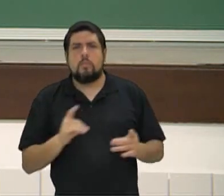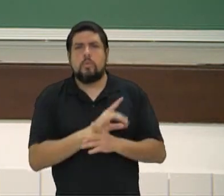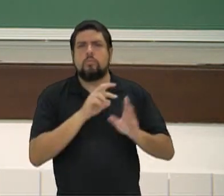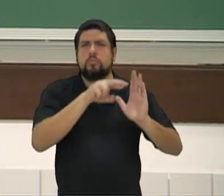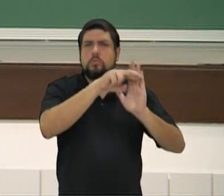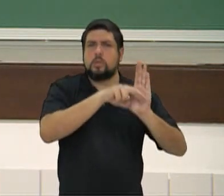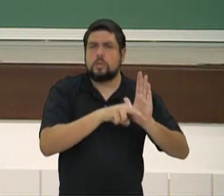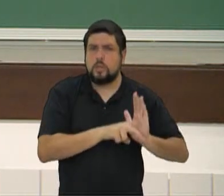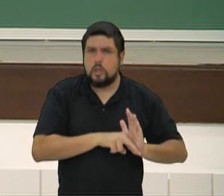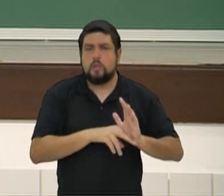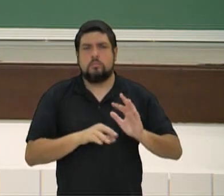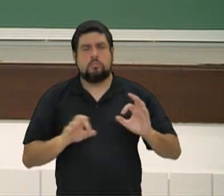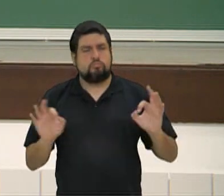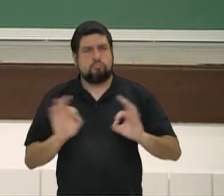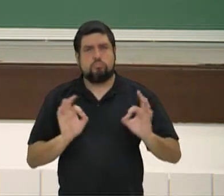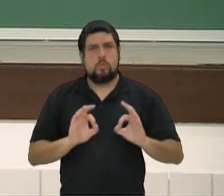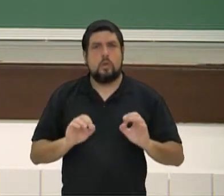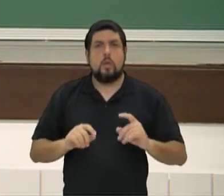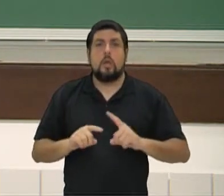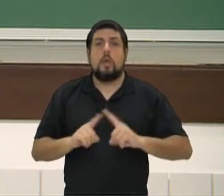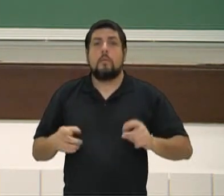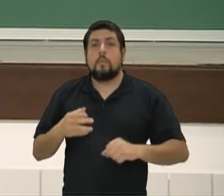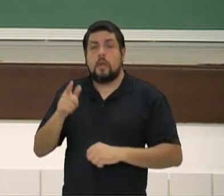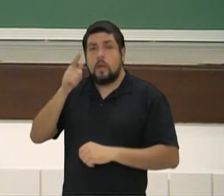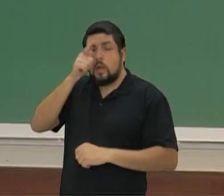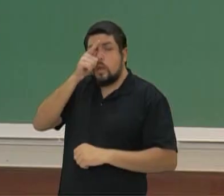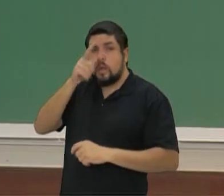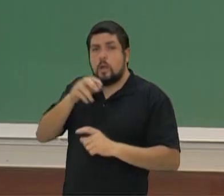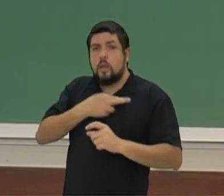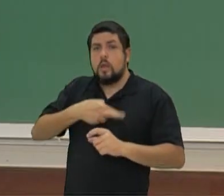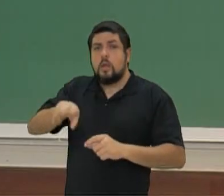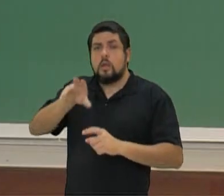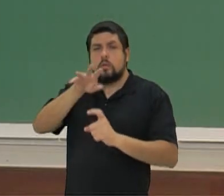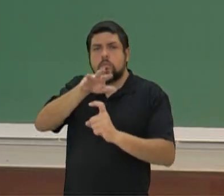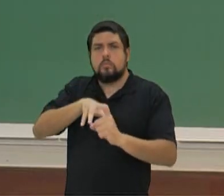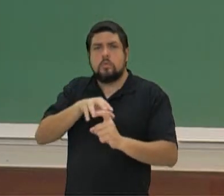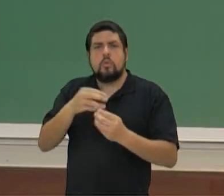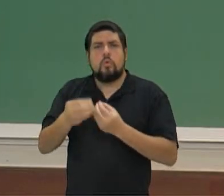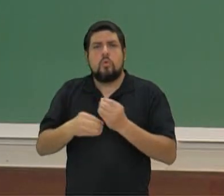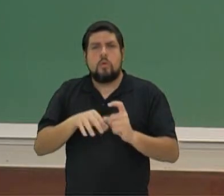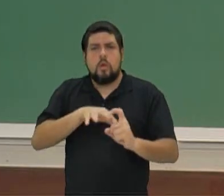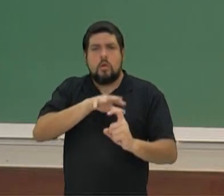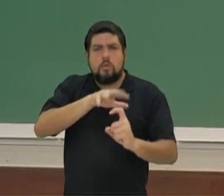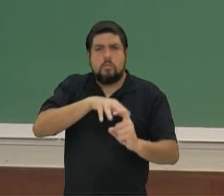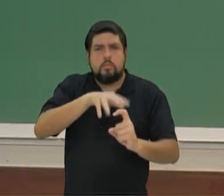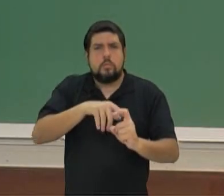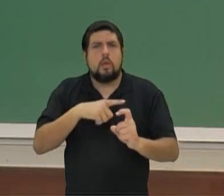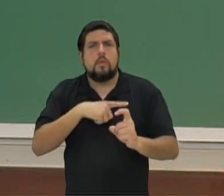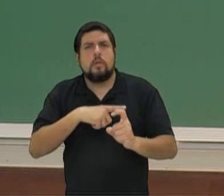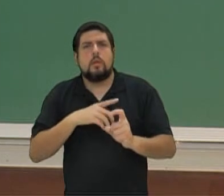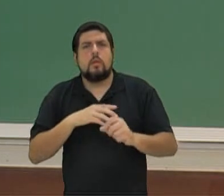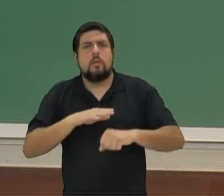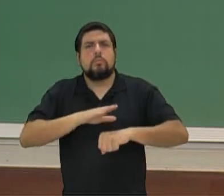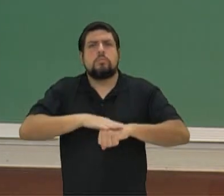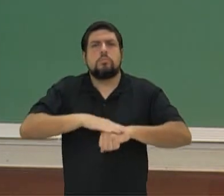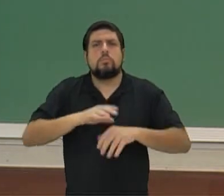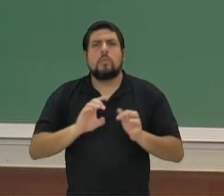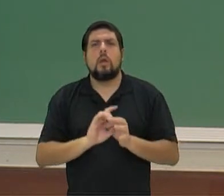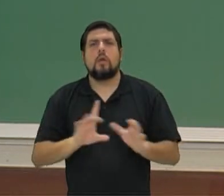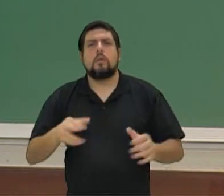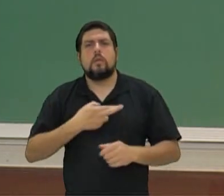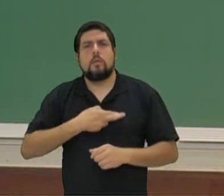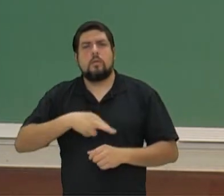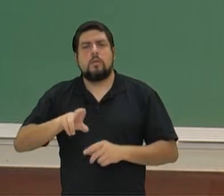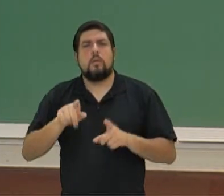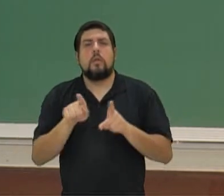dogmática. Na verdade, a religiosidade na Grécia era uma coletânea de mitos com uma certa autonomia, uma liberdade religiosa até na